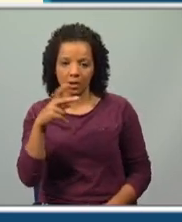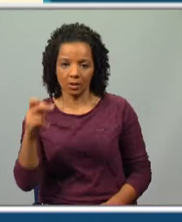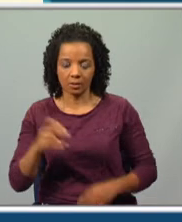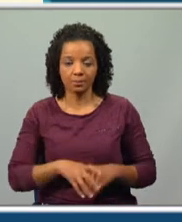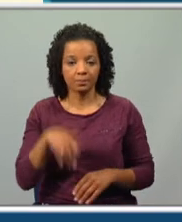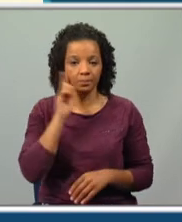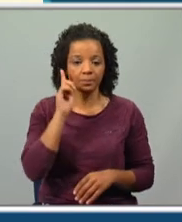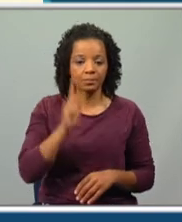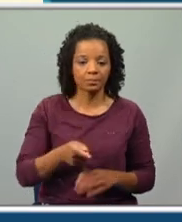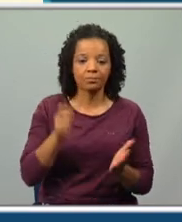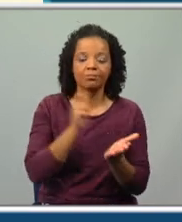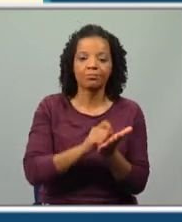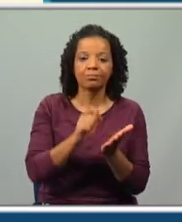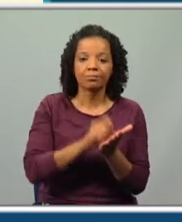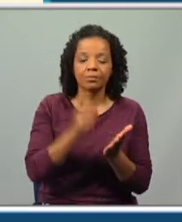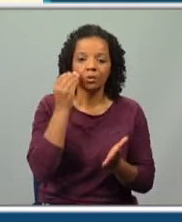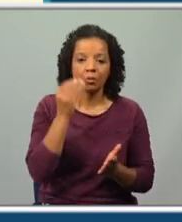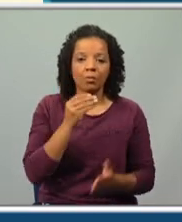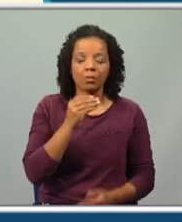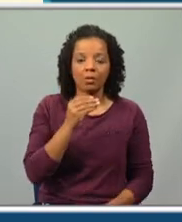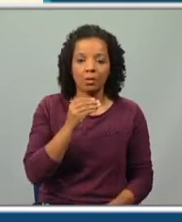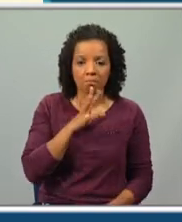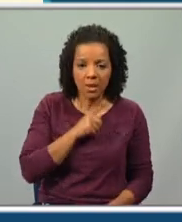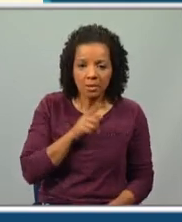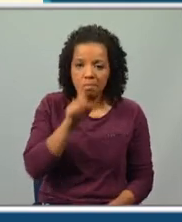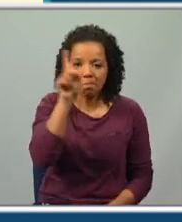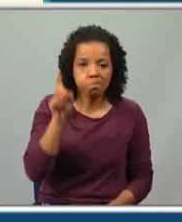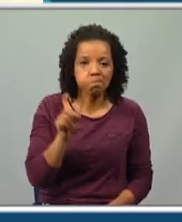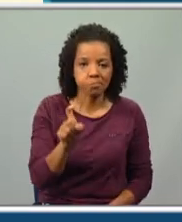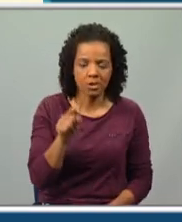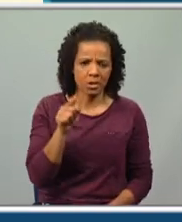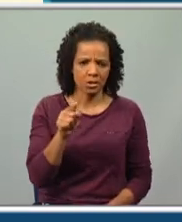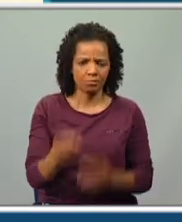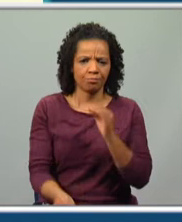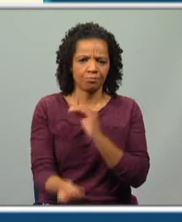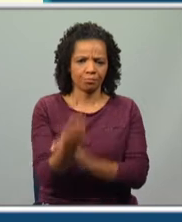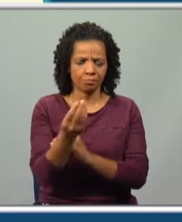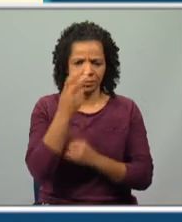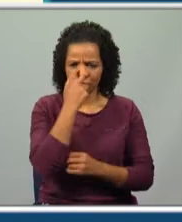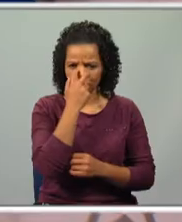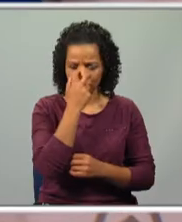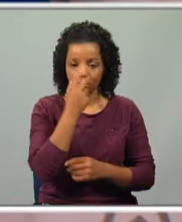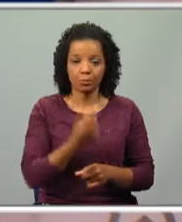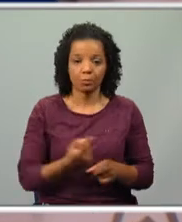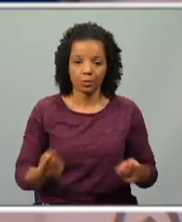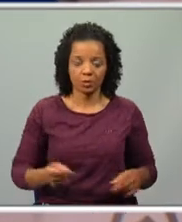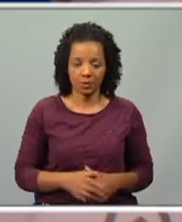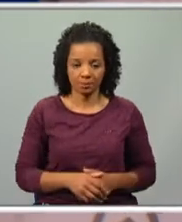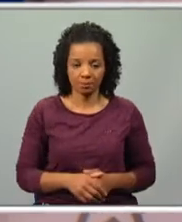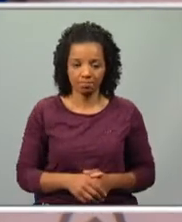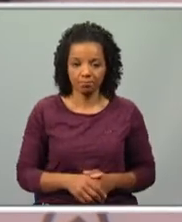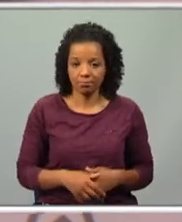exatamente isto, ele foi registrado como filho de mãe incógnita e isto é muito original, é muito curioso, porque